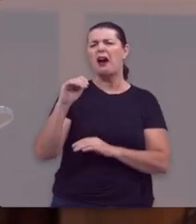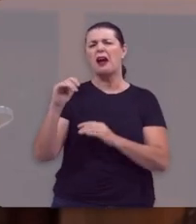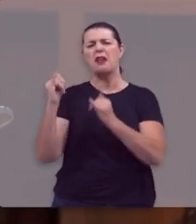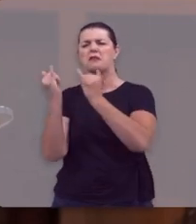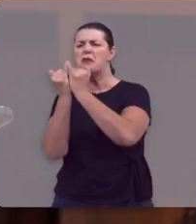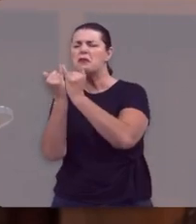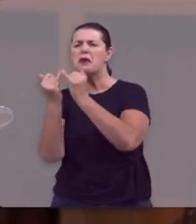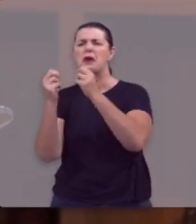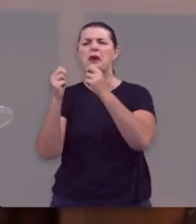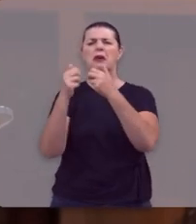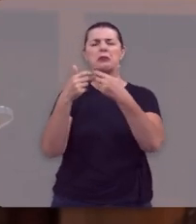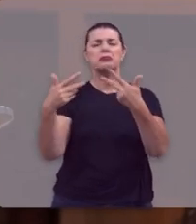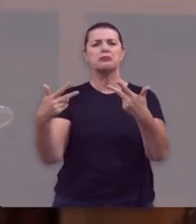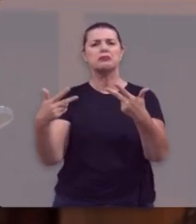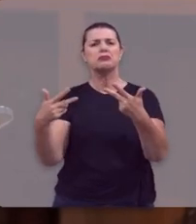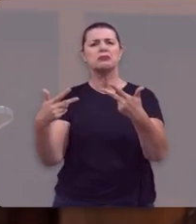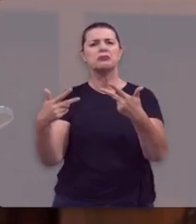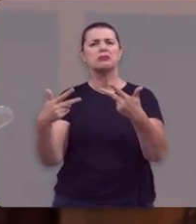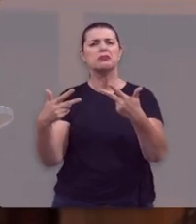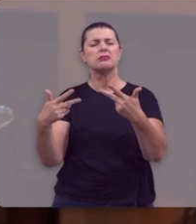atiram para todo lado,